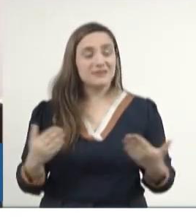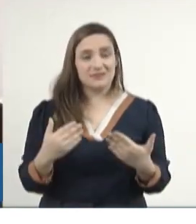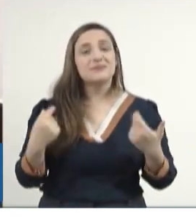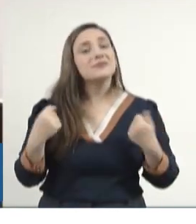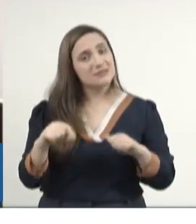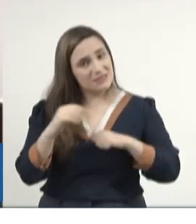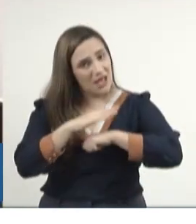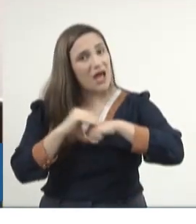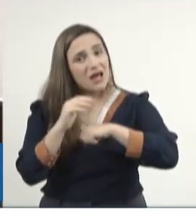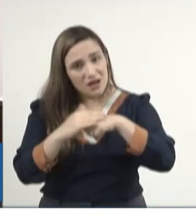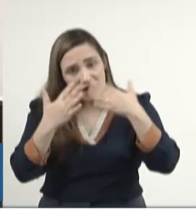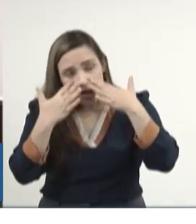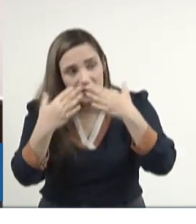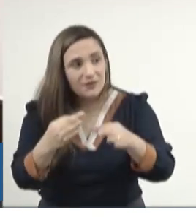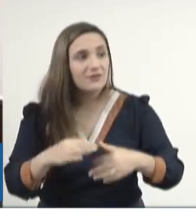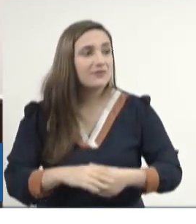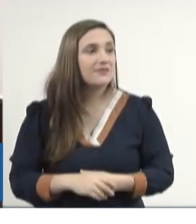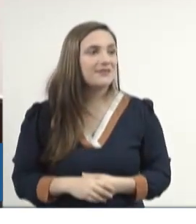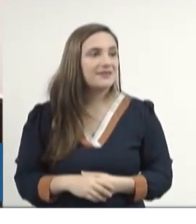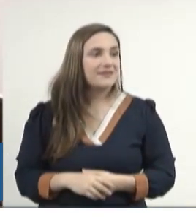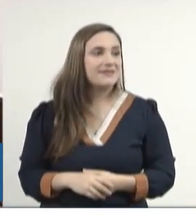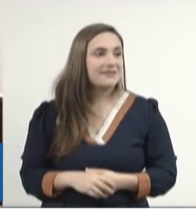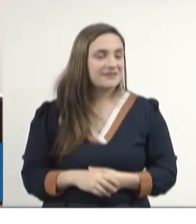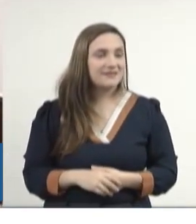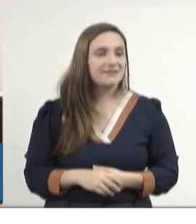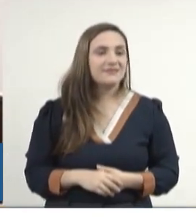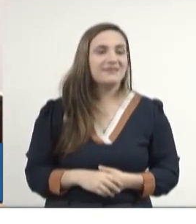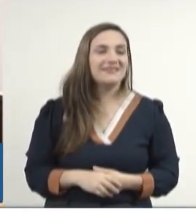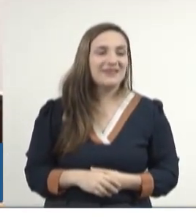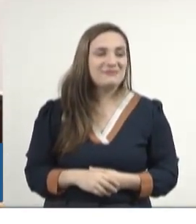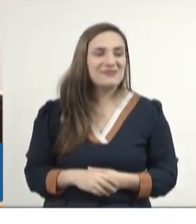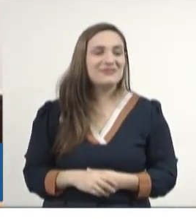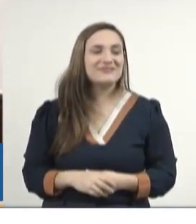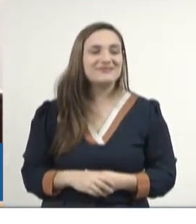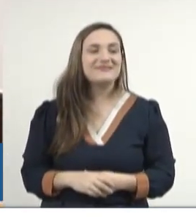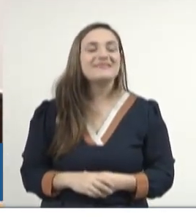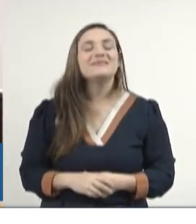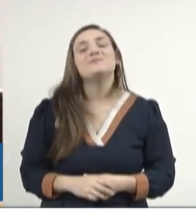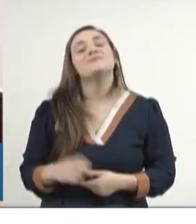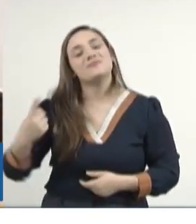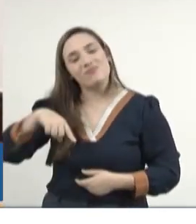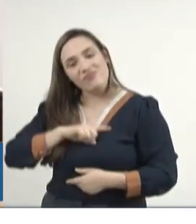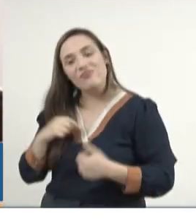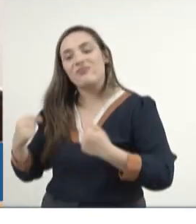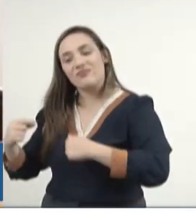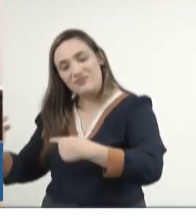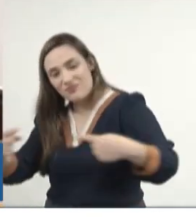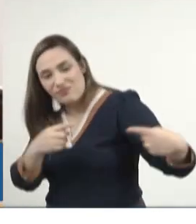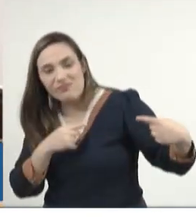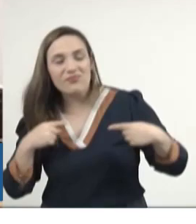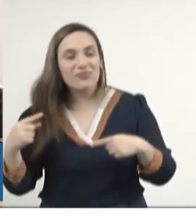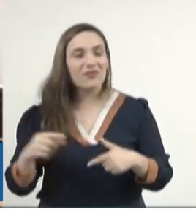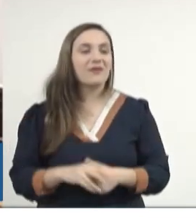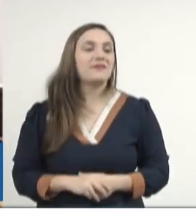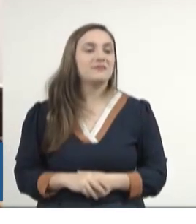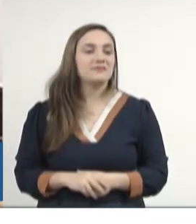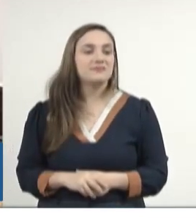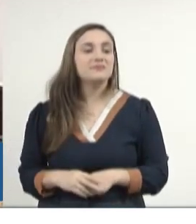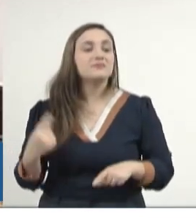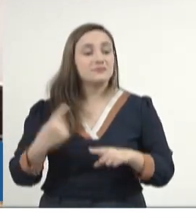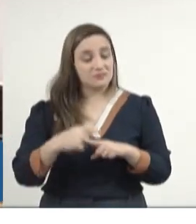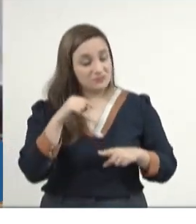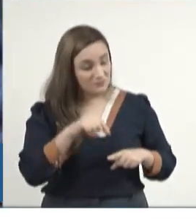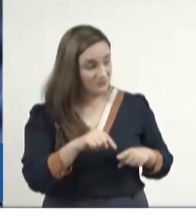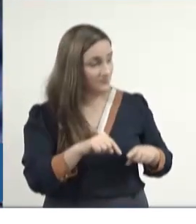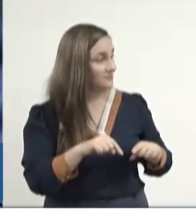E aí, queria lembrar que quando foi montada a comissão e quando começamos a discutir, tínhamos essa ação que está acontecendo aqui